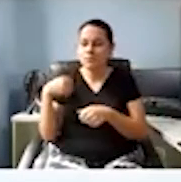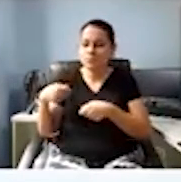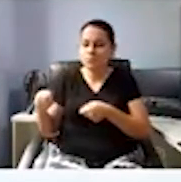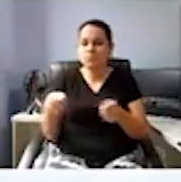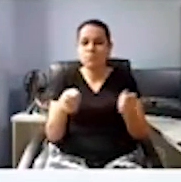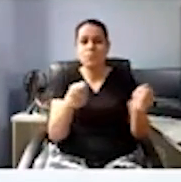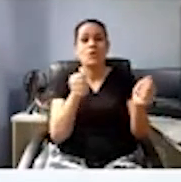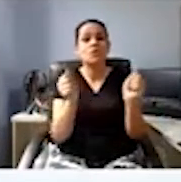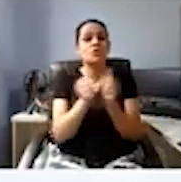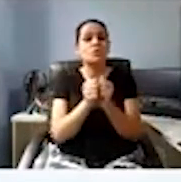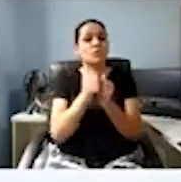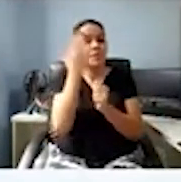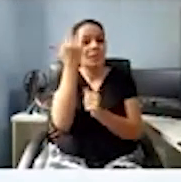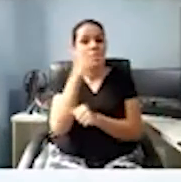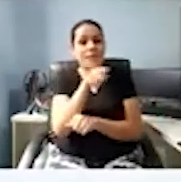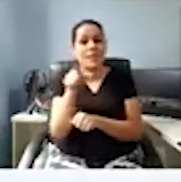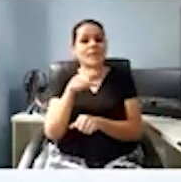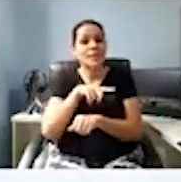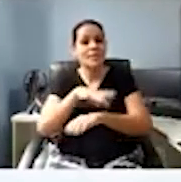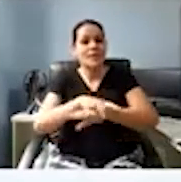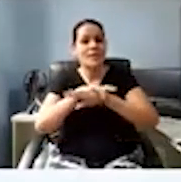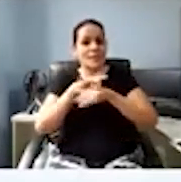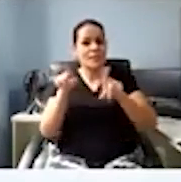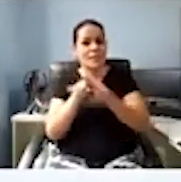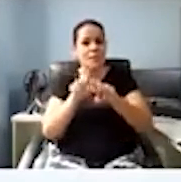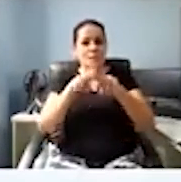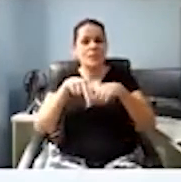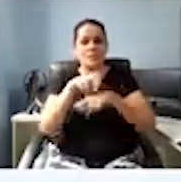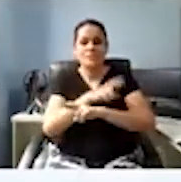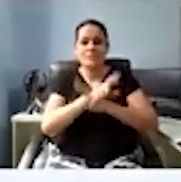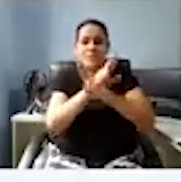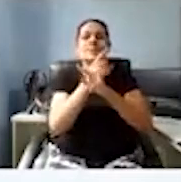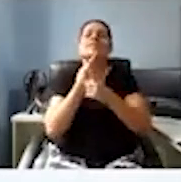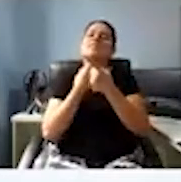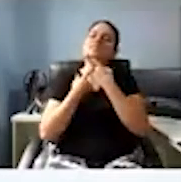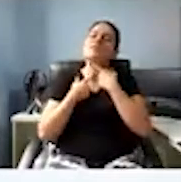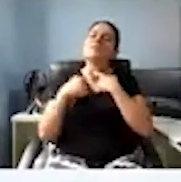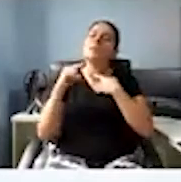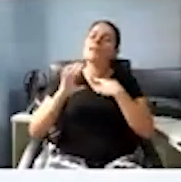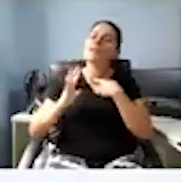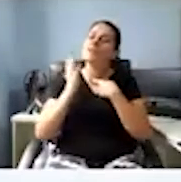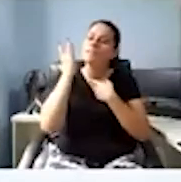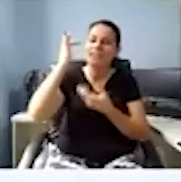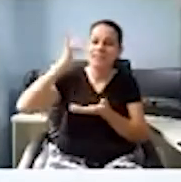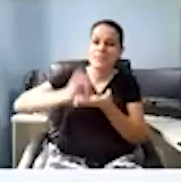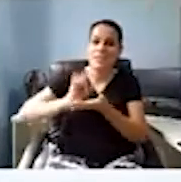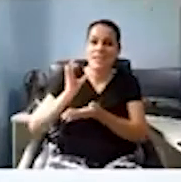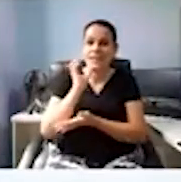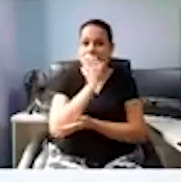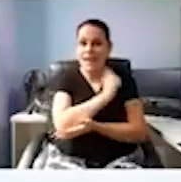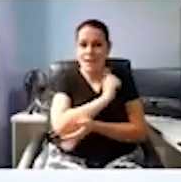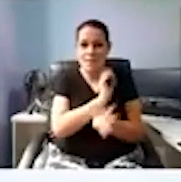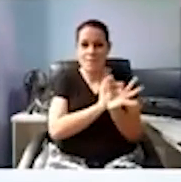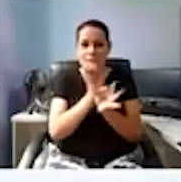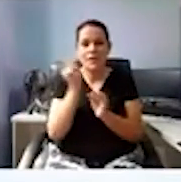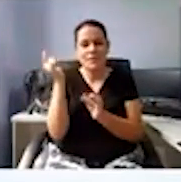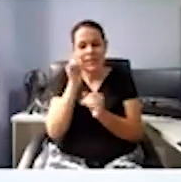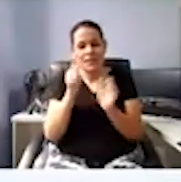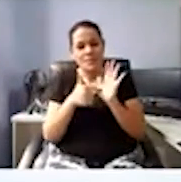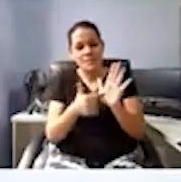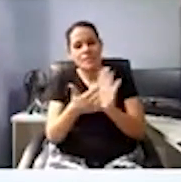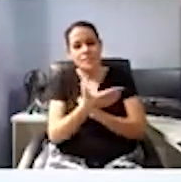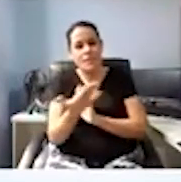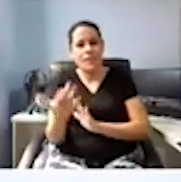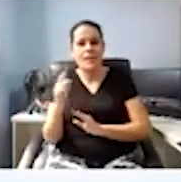seguros, que terá um espaço lá. Estamos aqui desejando, né, que aconteça logo, que você possa apresentar e que